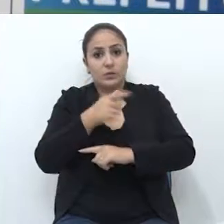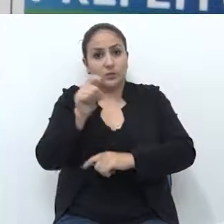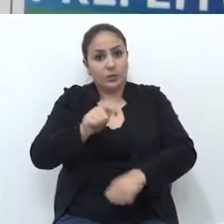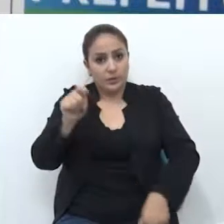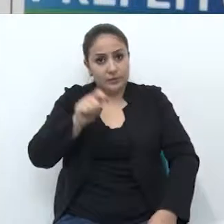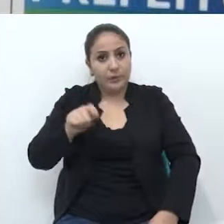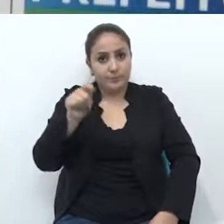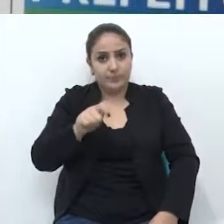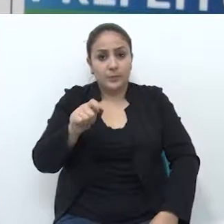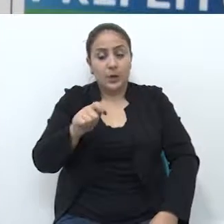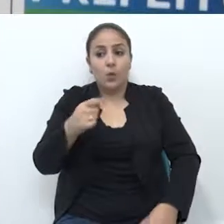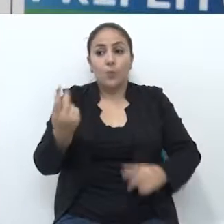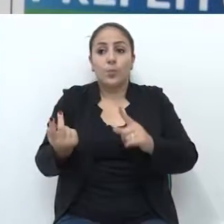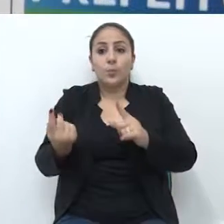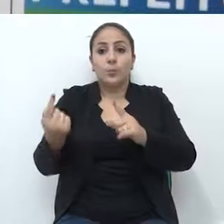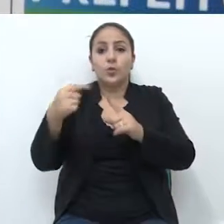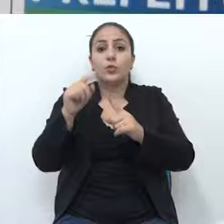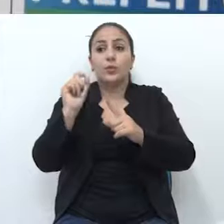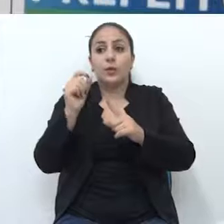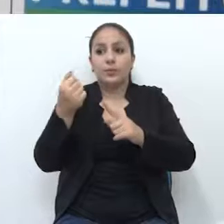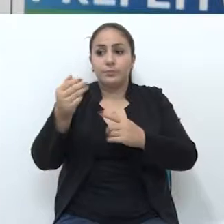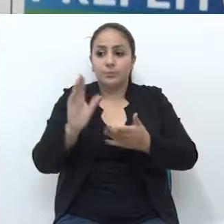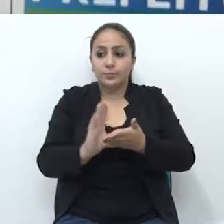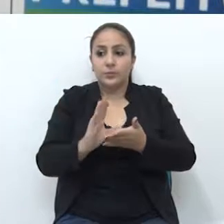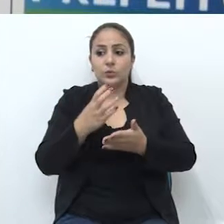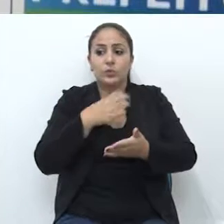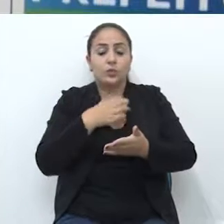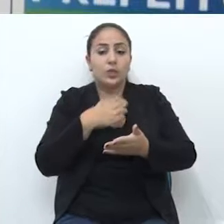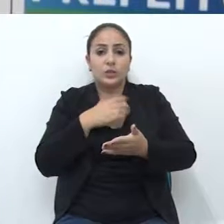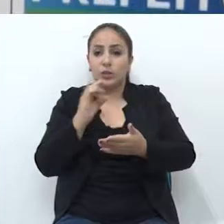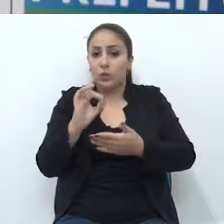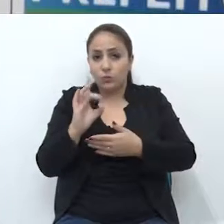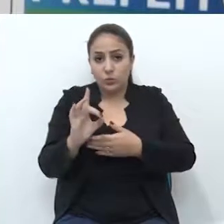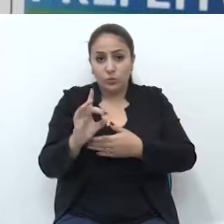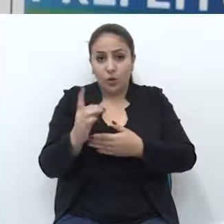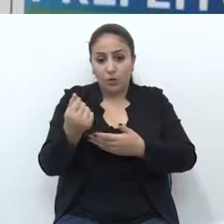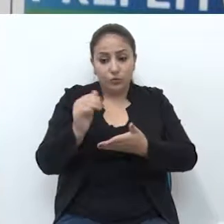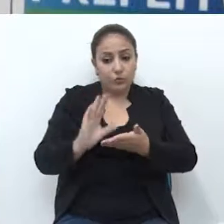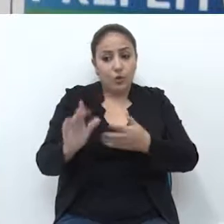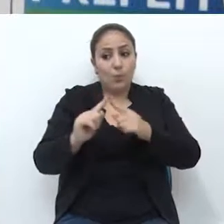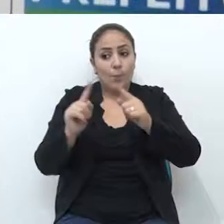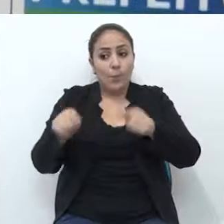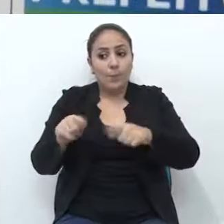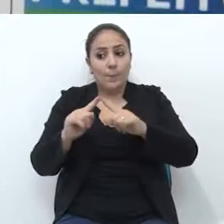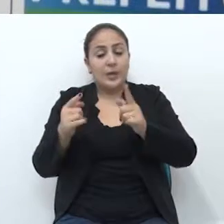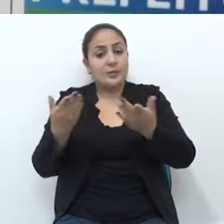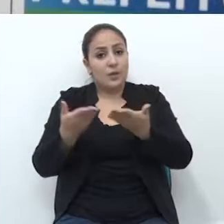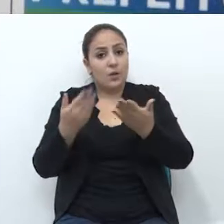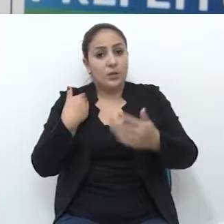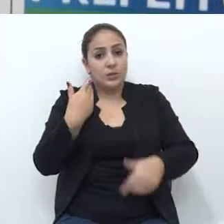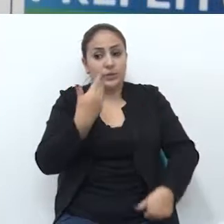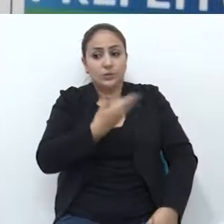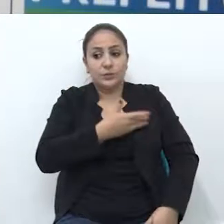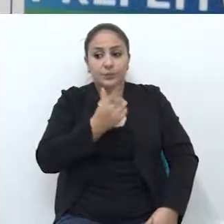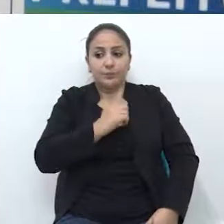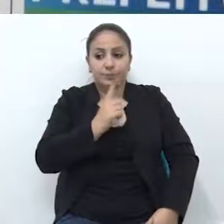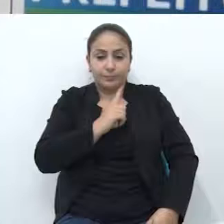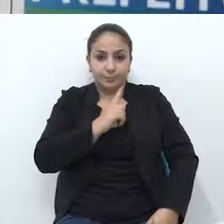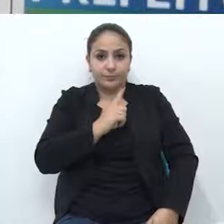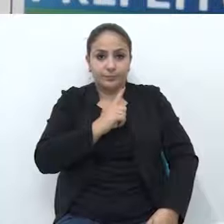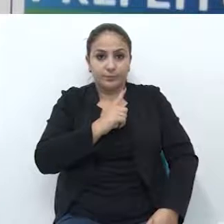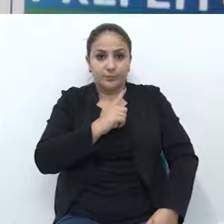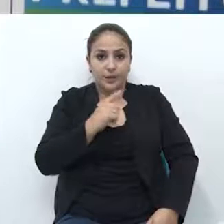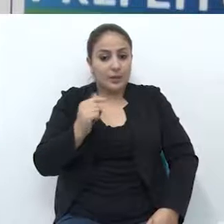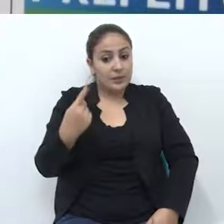caso, a nossa associação, que visam buscar recursos de algumas formas, que não é através do incentivo público. Então, agora, ter esse